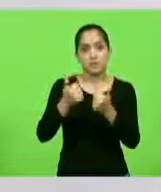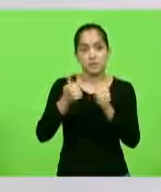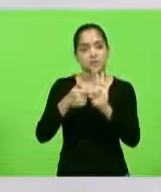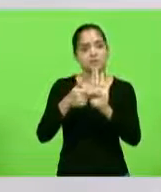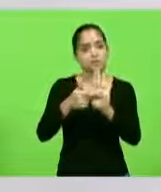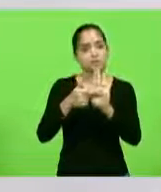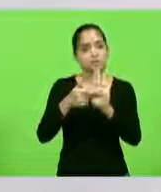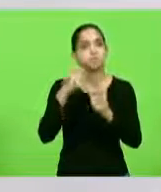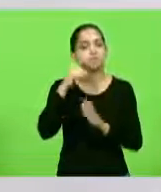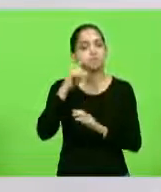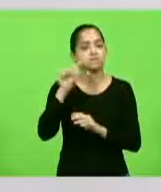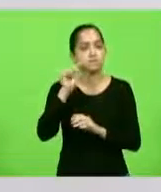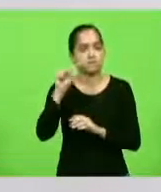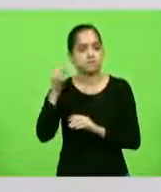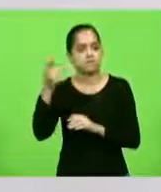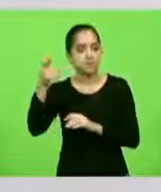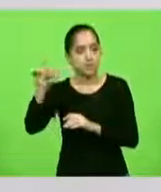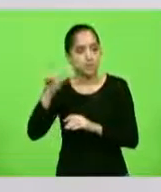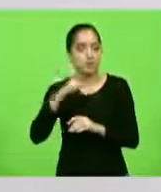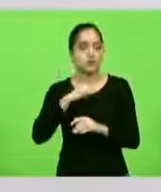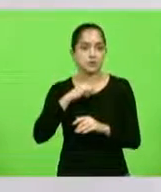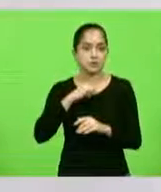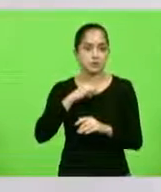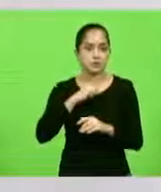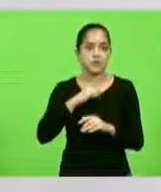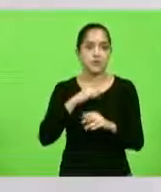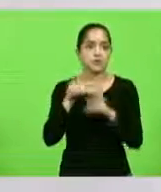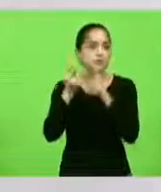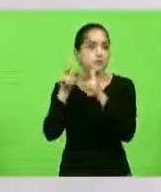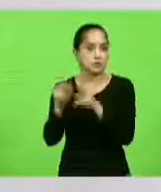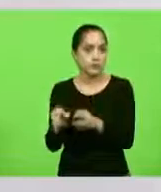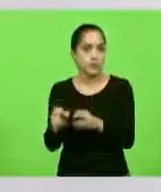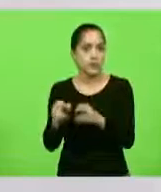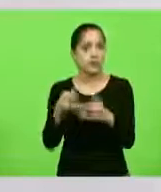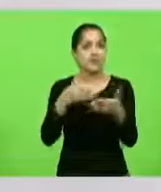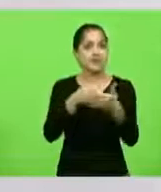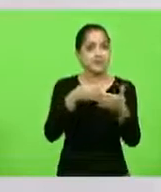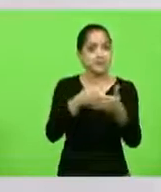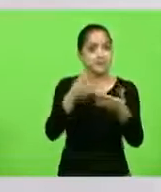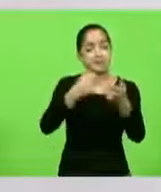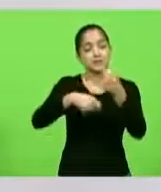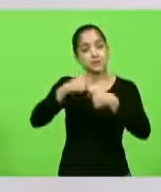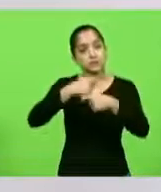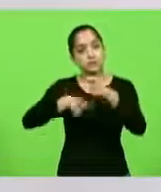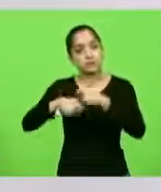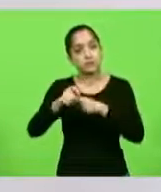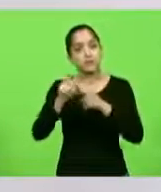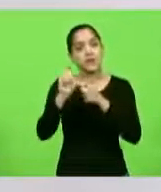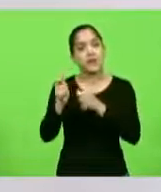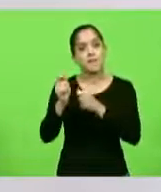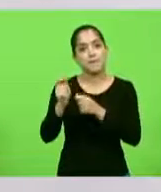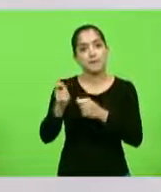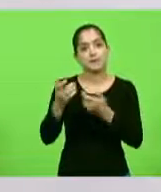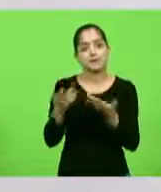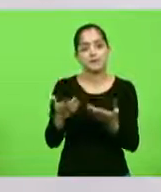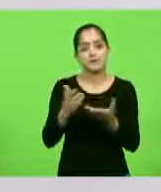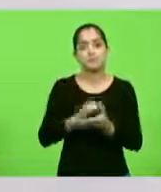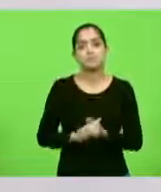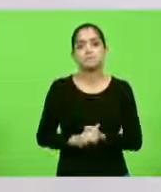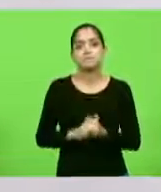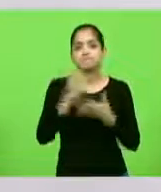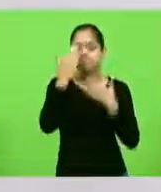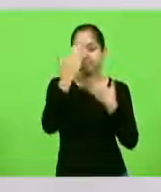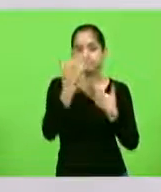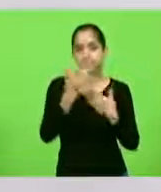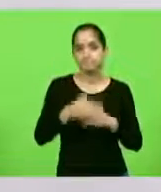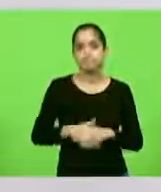sucesso para outras que estão também assoreadas e que limitam a economia, a indústria pesqueira daquela região. Seria isso, senhor presidente, muito obrigado,